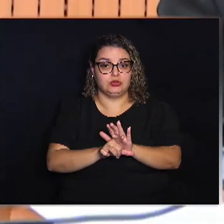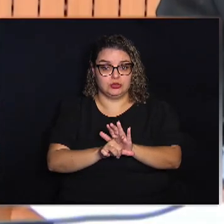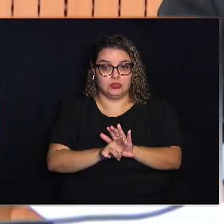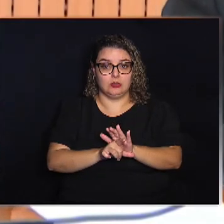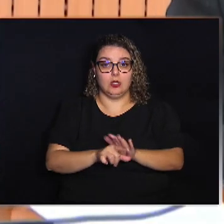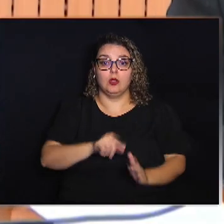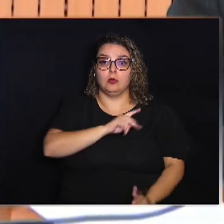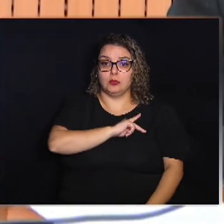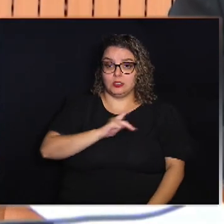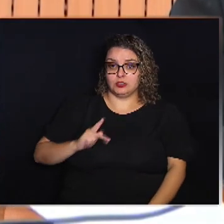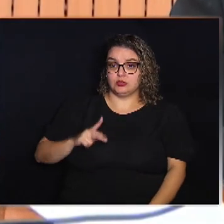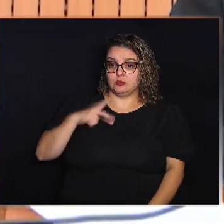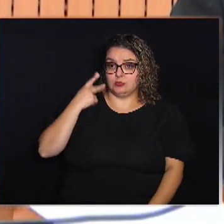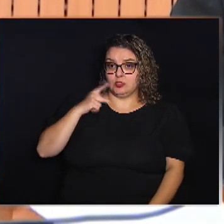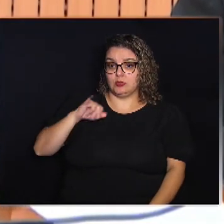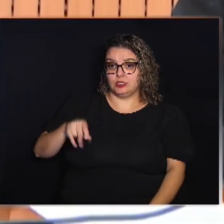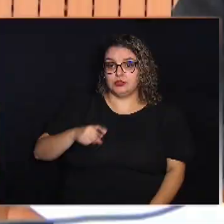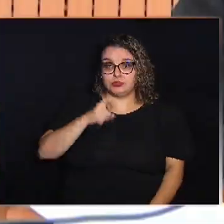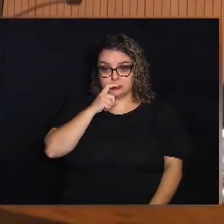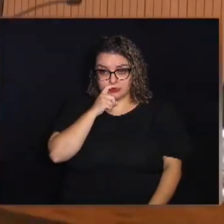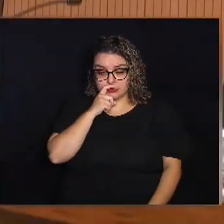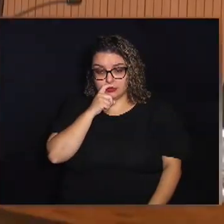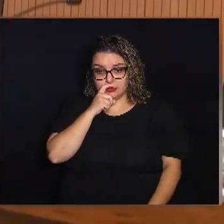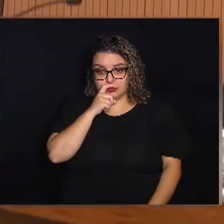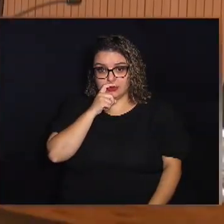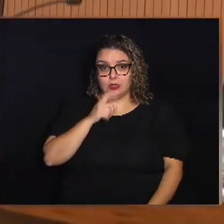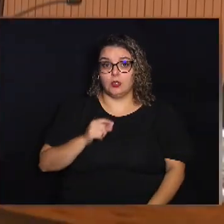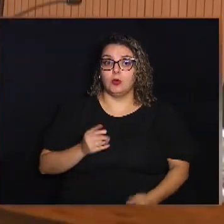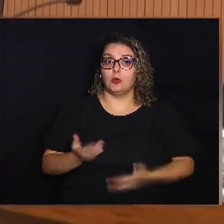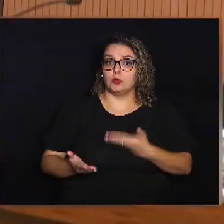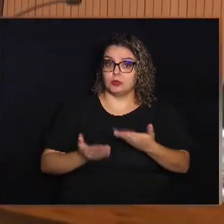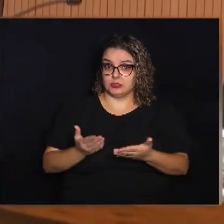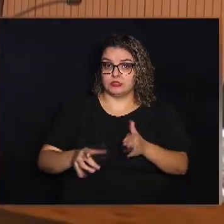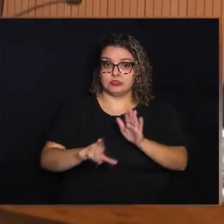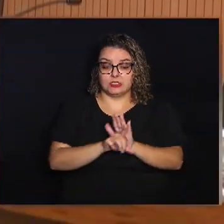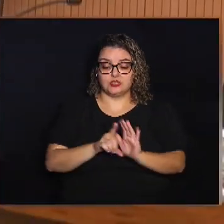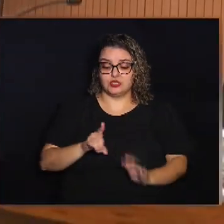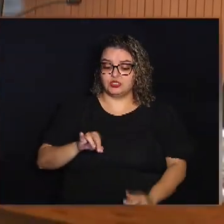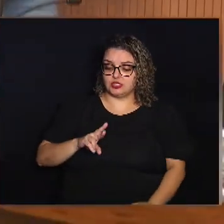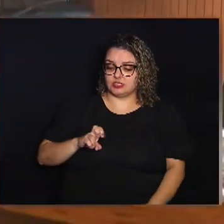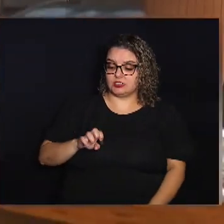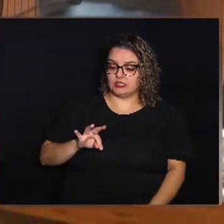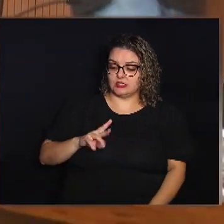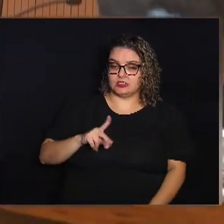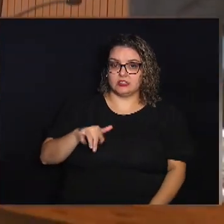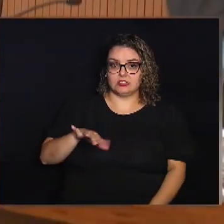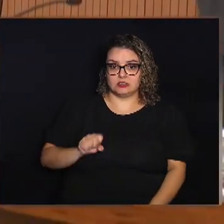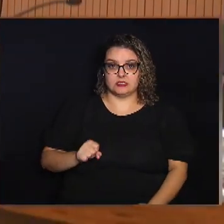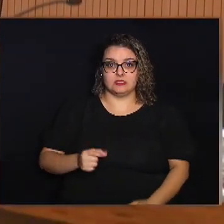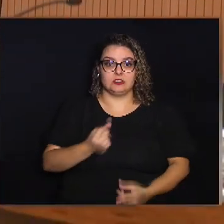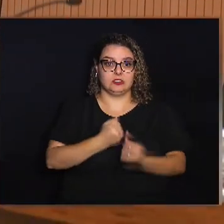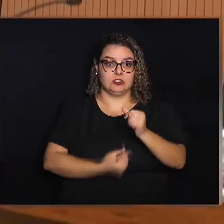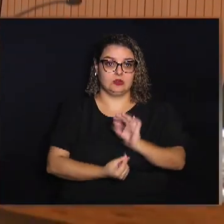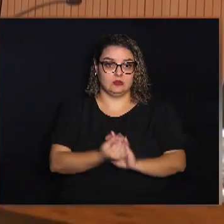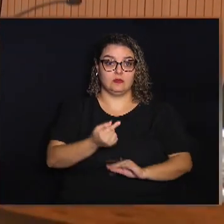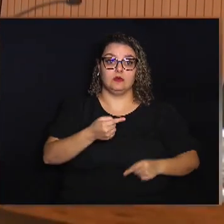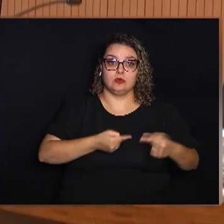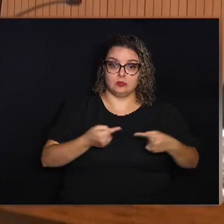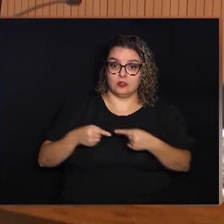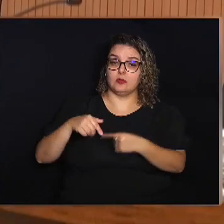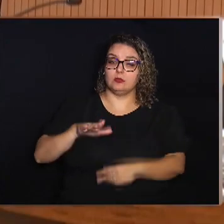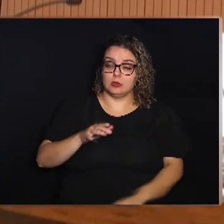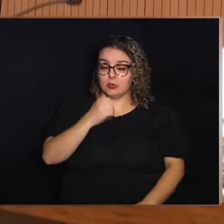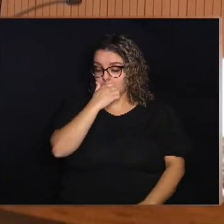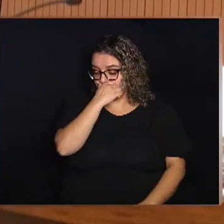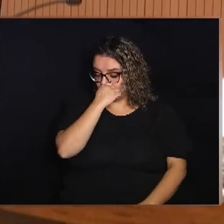Presidida pelo vereador Jorge Schneider O que trata da lei das diretrizes orçamentárias Foi o mais debatido Com o